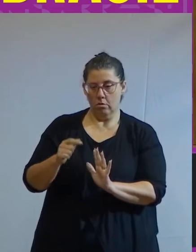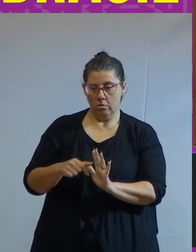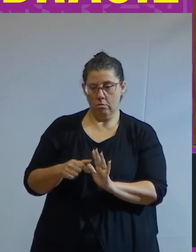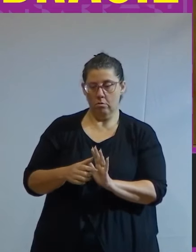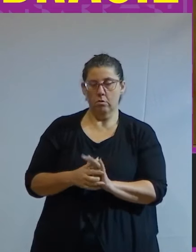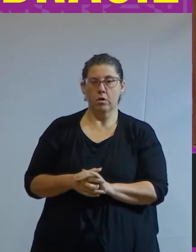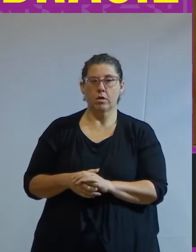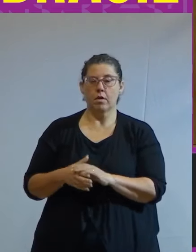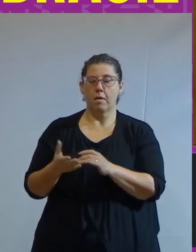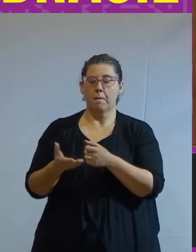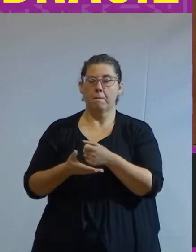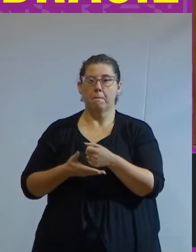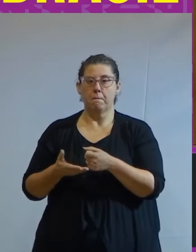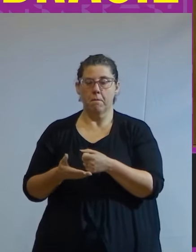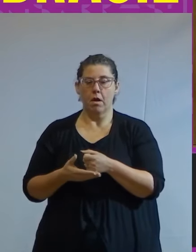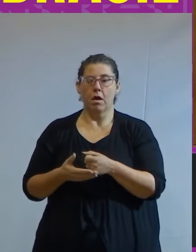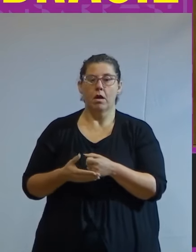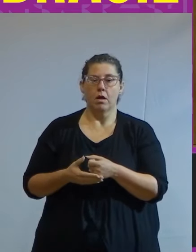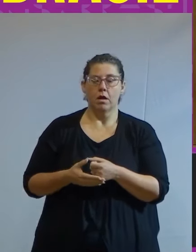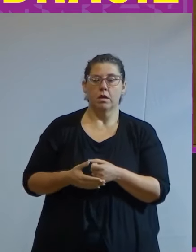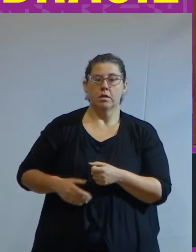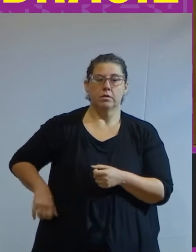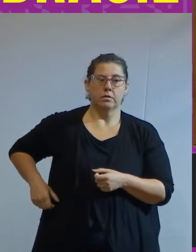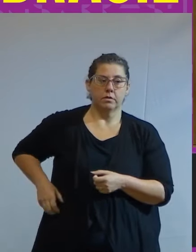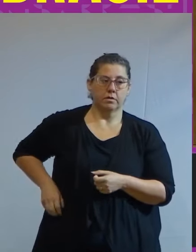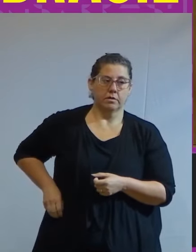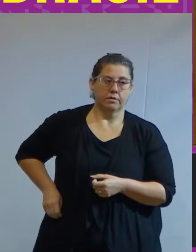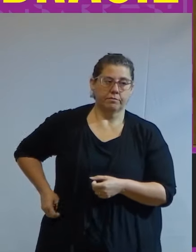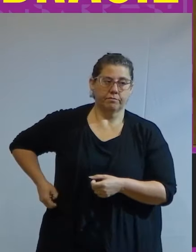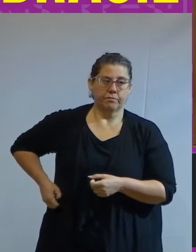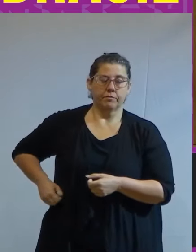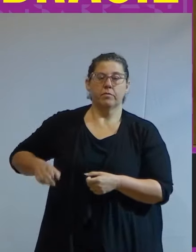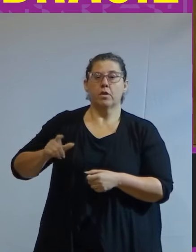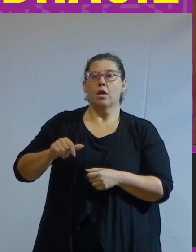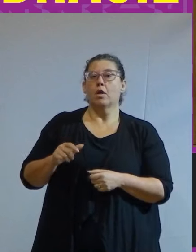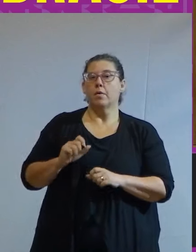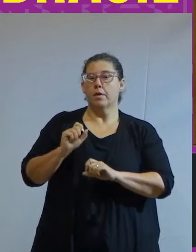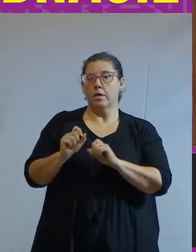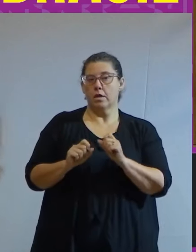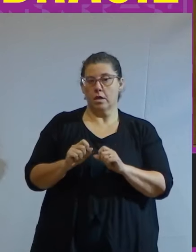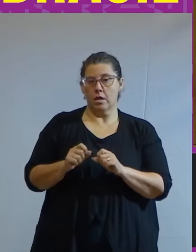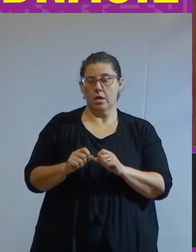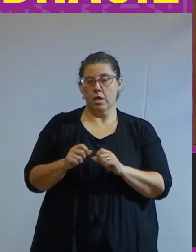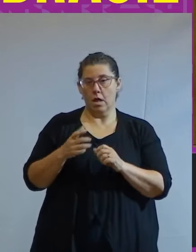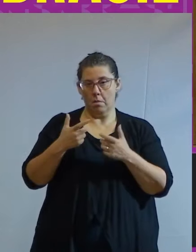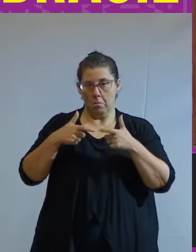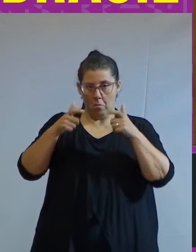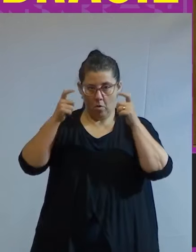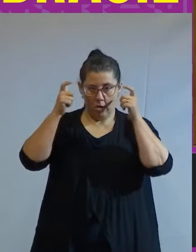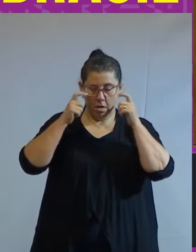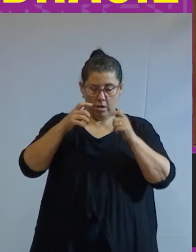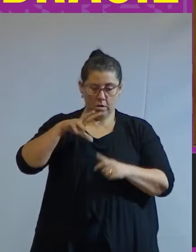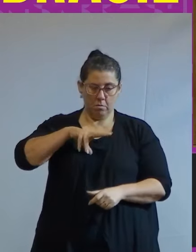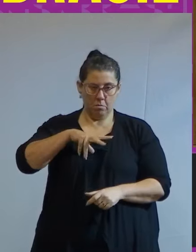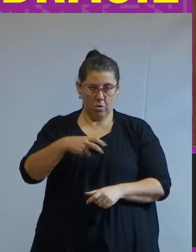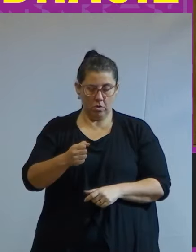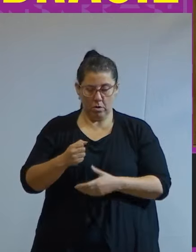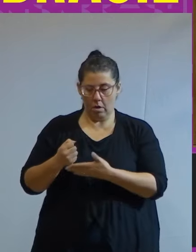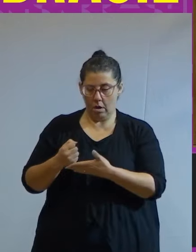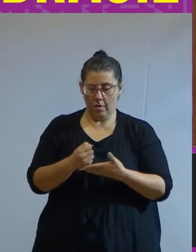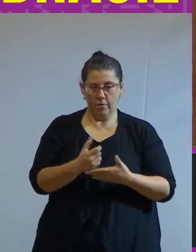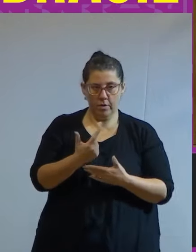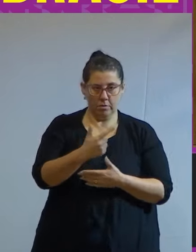embasa aquela desconcertante afirmação é que a monarquia portuguesa transportada para sua ex-colônia